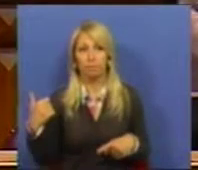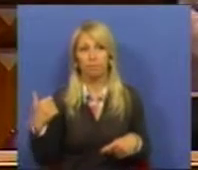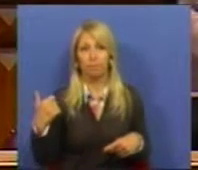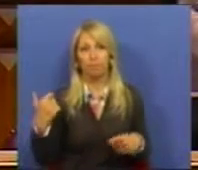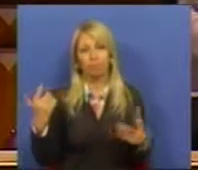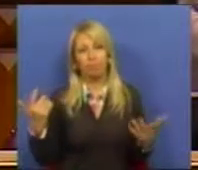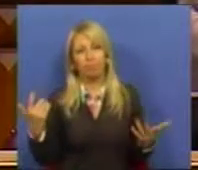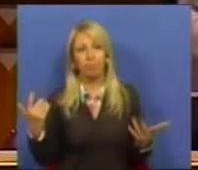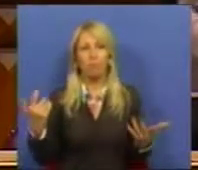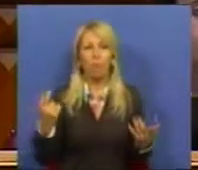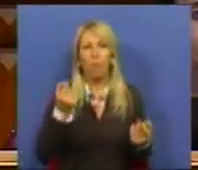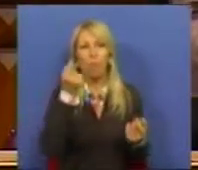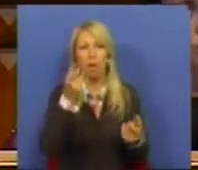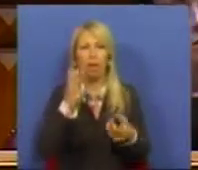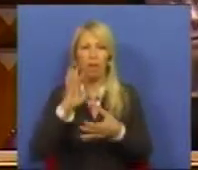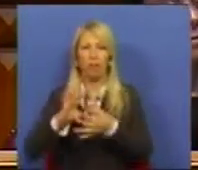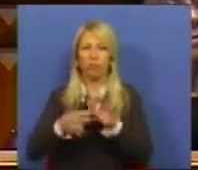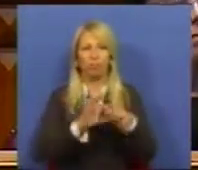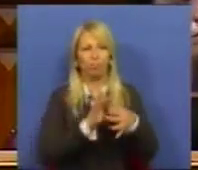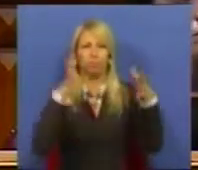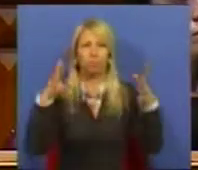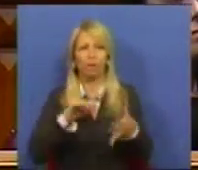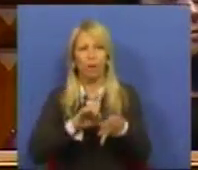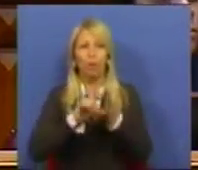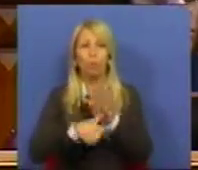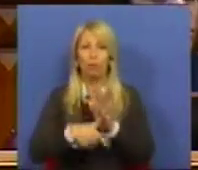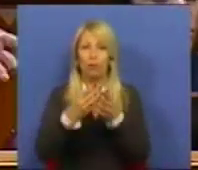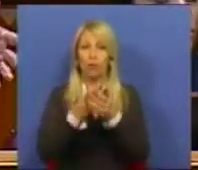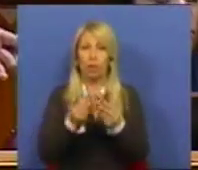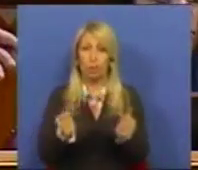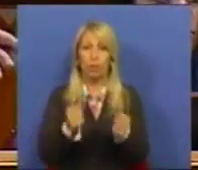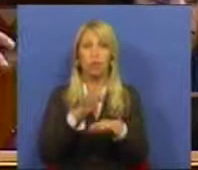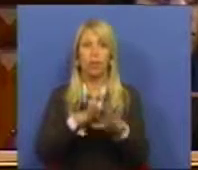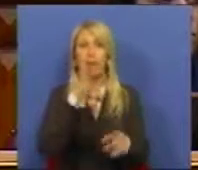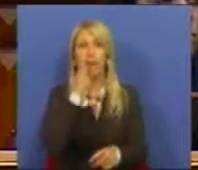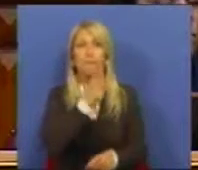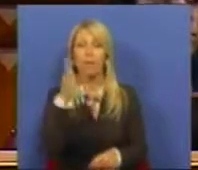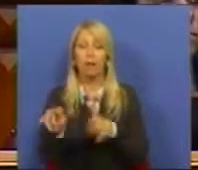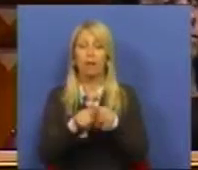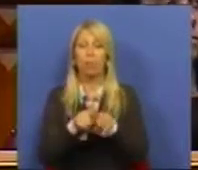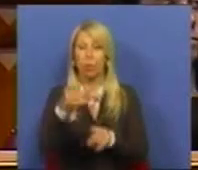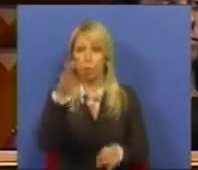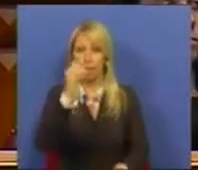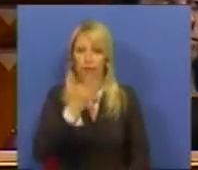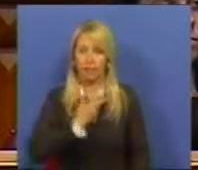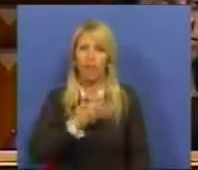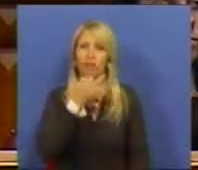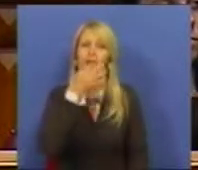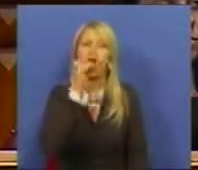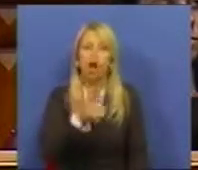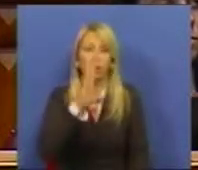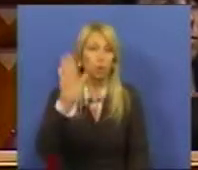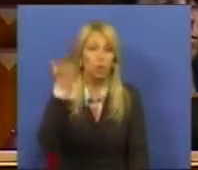inconsequente, incoerente este projeto de resolução com a prática política do PSD. Refirmo em